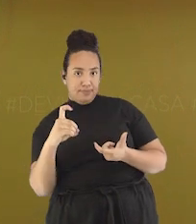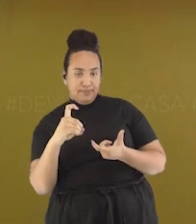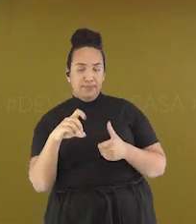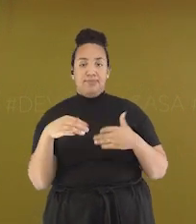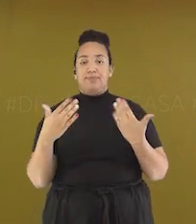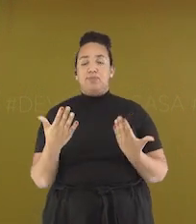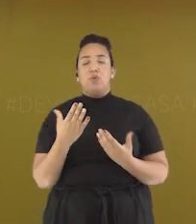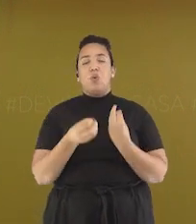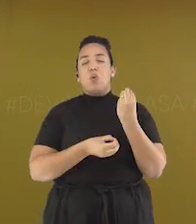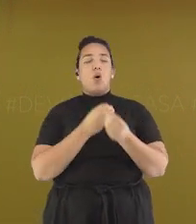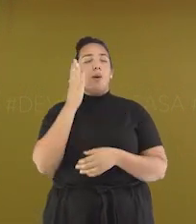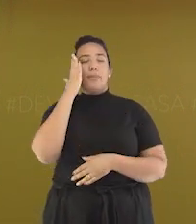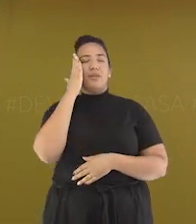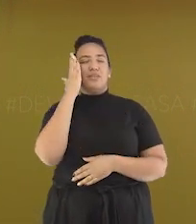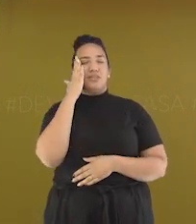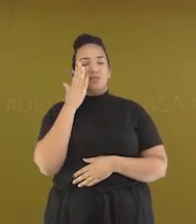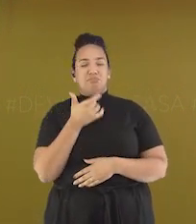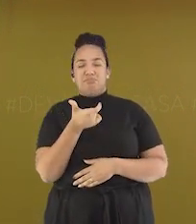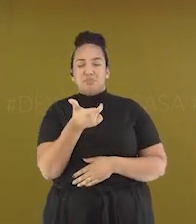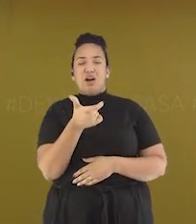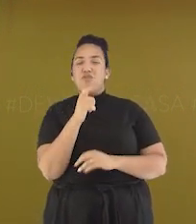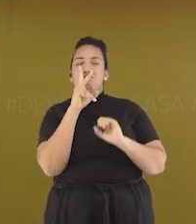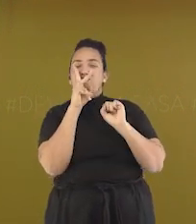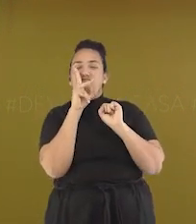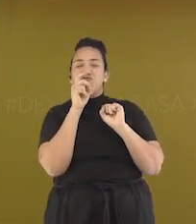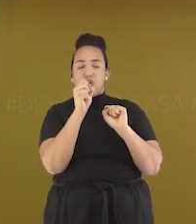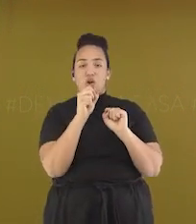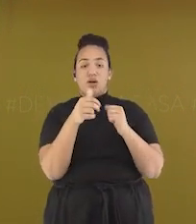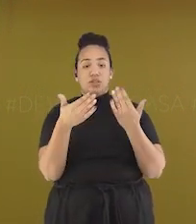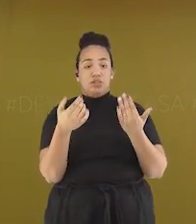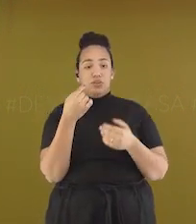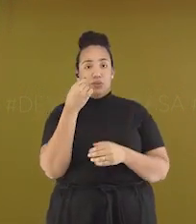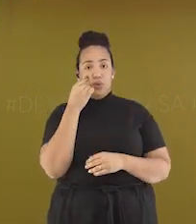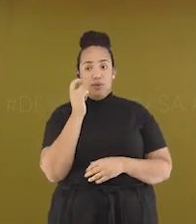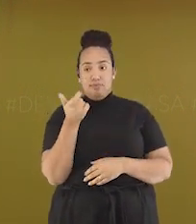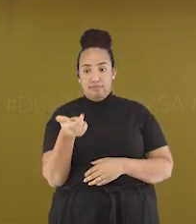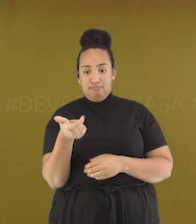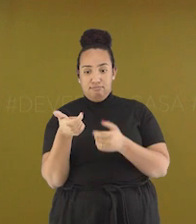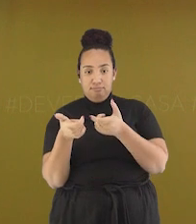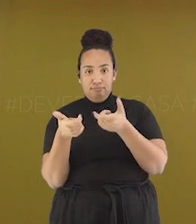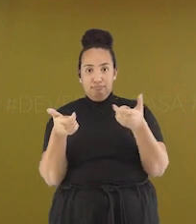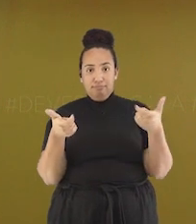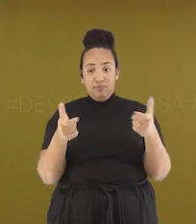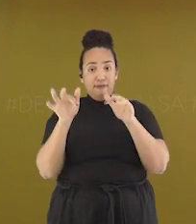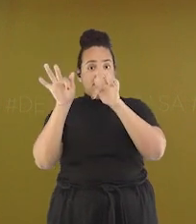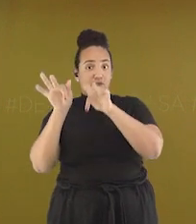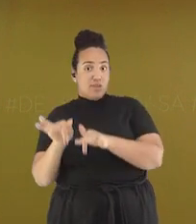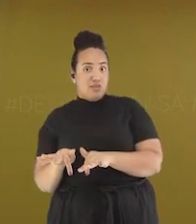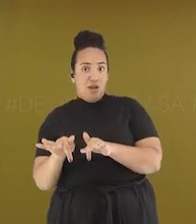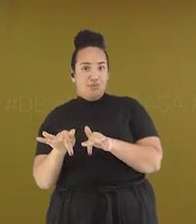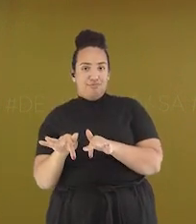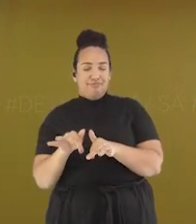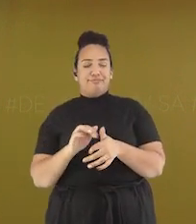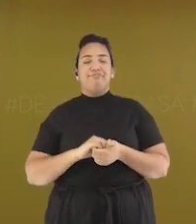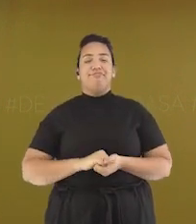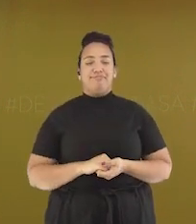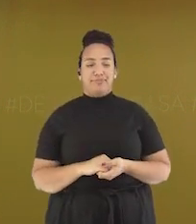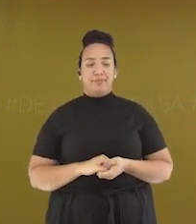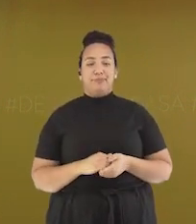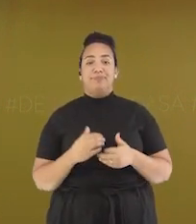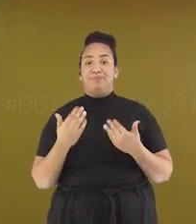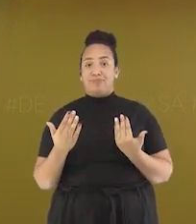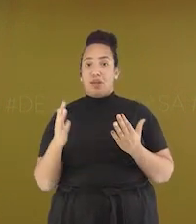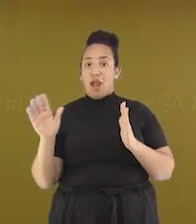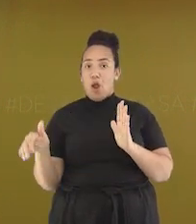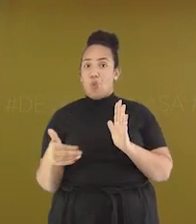tônica, contamos as sílabas a partir do final da palavra e não do início. Então, a oxítona